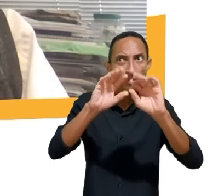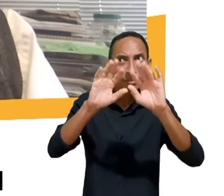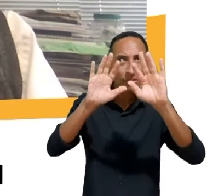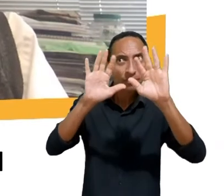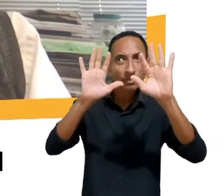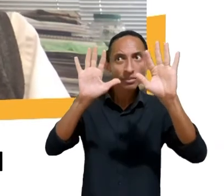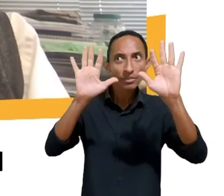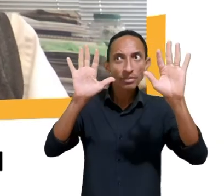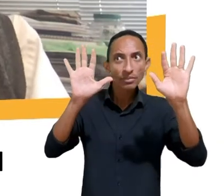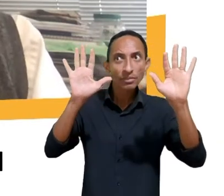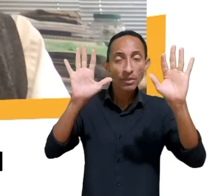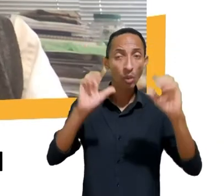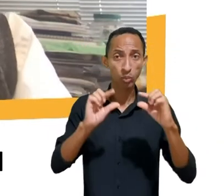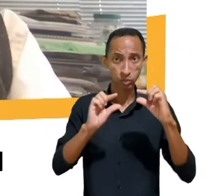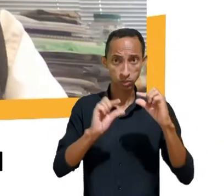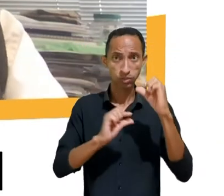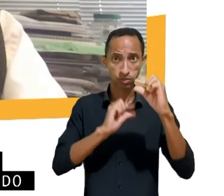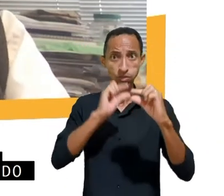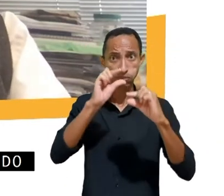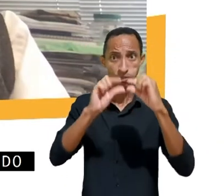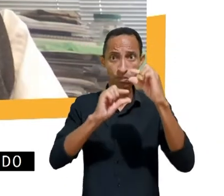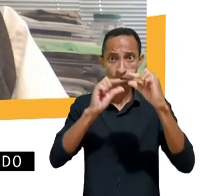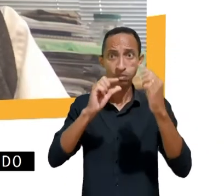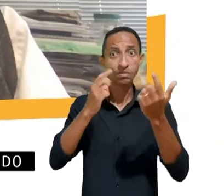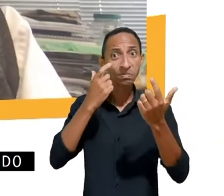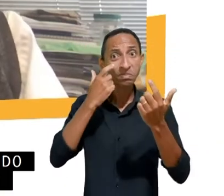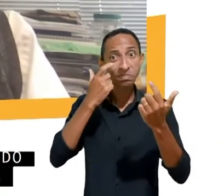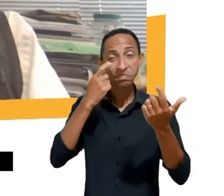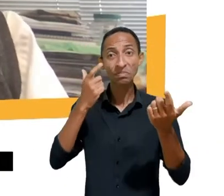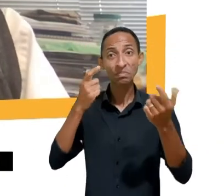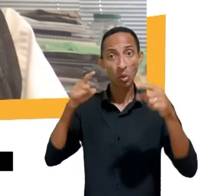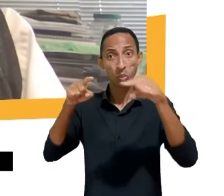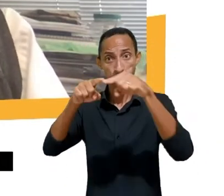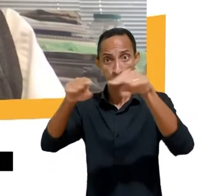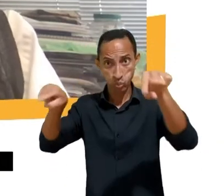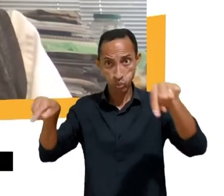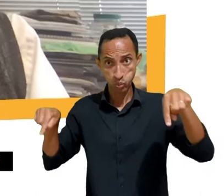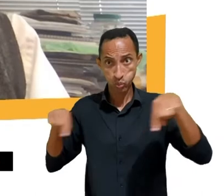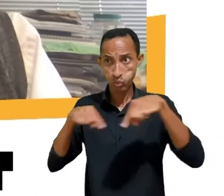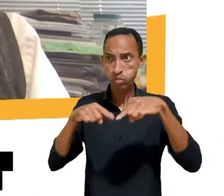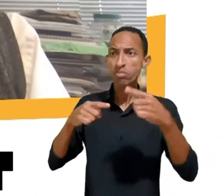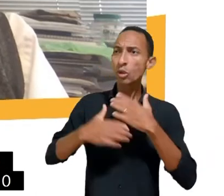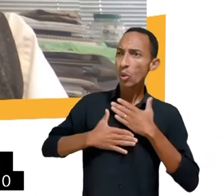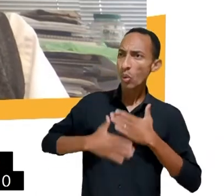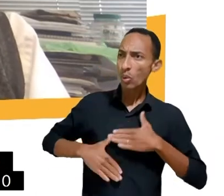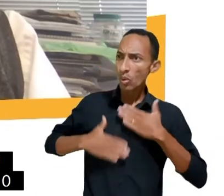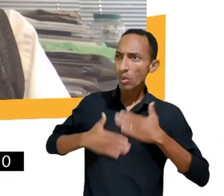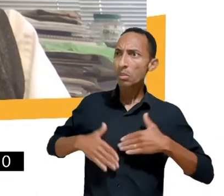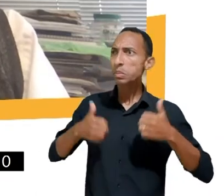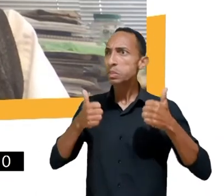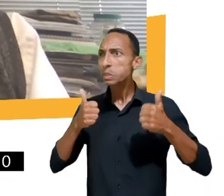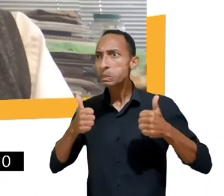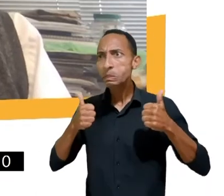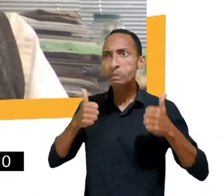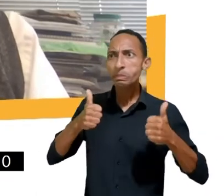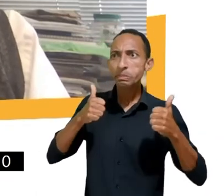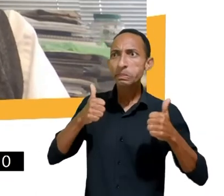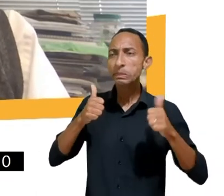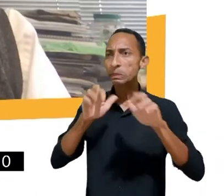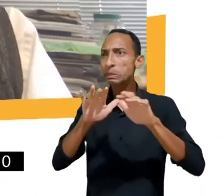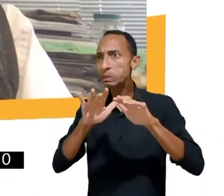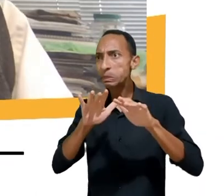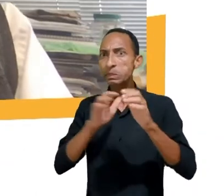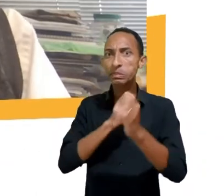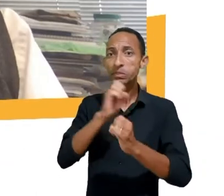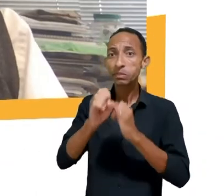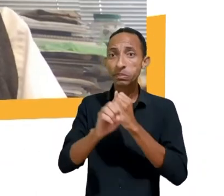com que esse ambiente, como falou o Paulo Renat, seja um ambiente saudável. Outros também comentaram nesse sentido. Quer dizer, a própria Zodara.